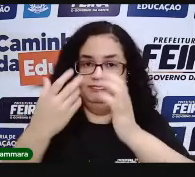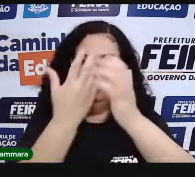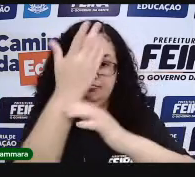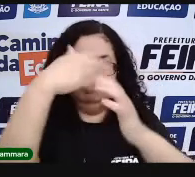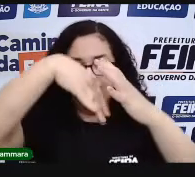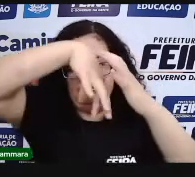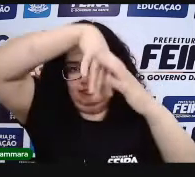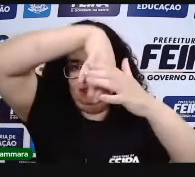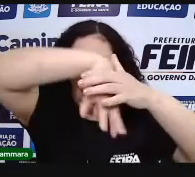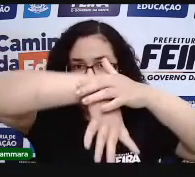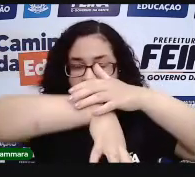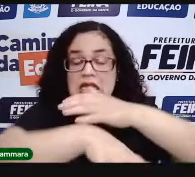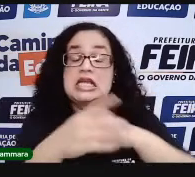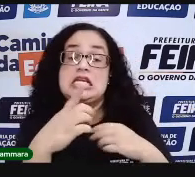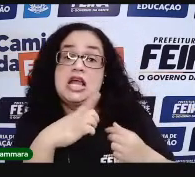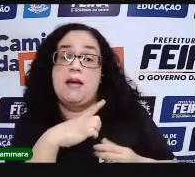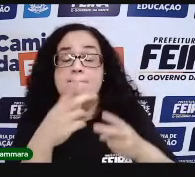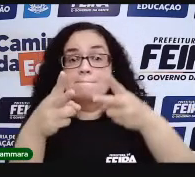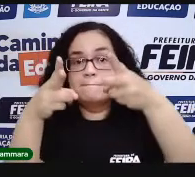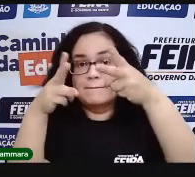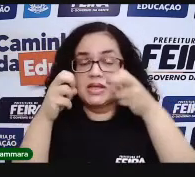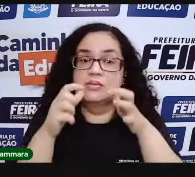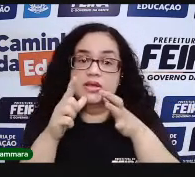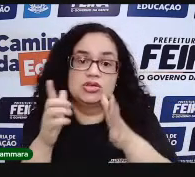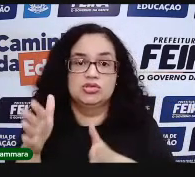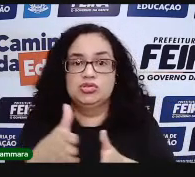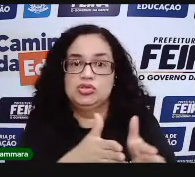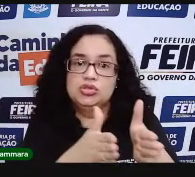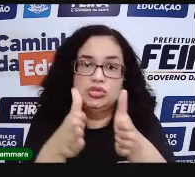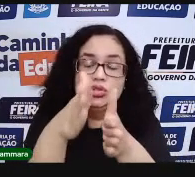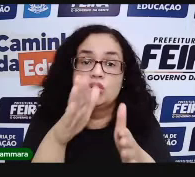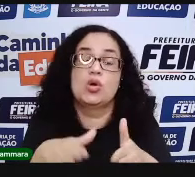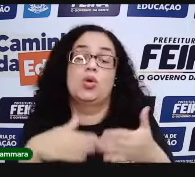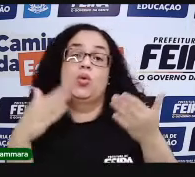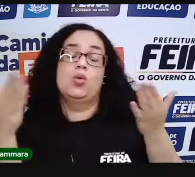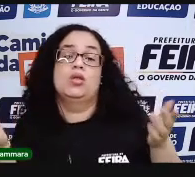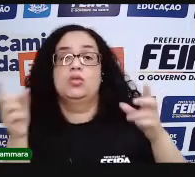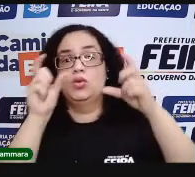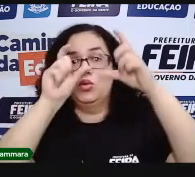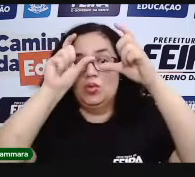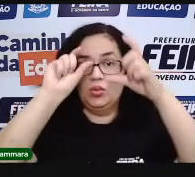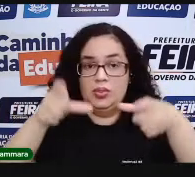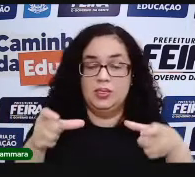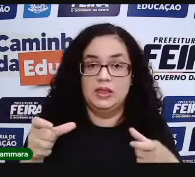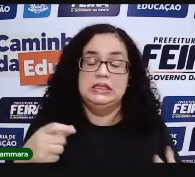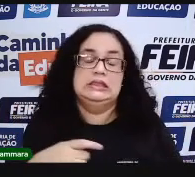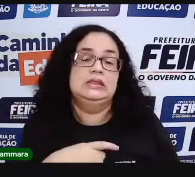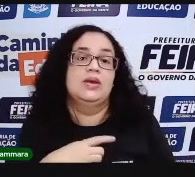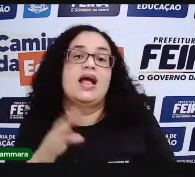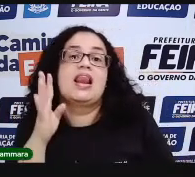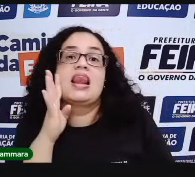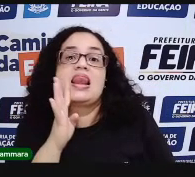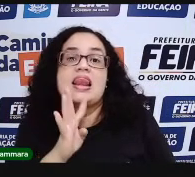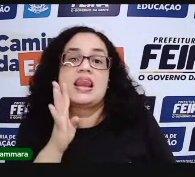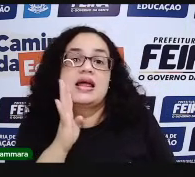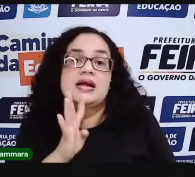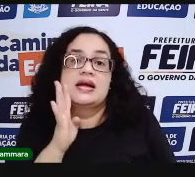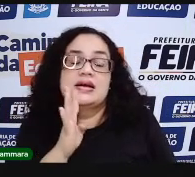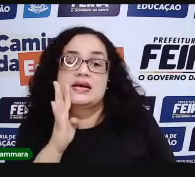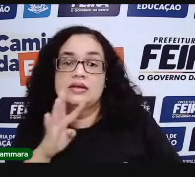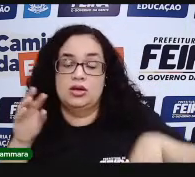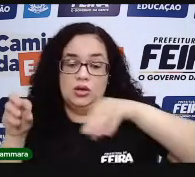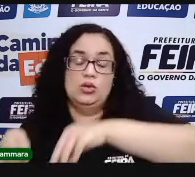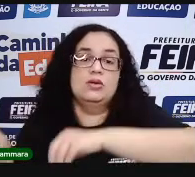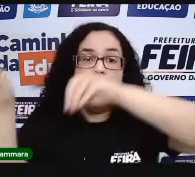Estavam andando, percebiam que ali perto tinha um rio, ficavam por ali. Quando aquele local não era mais interessante para